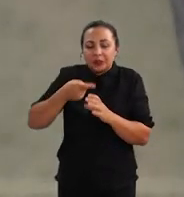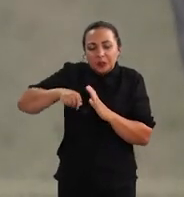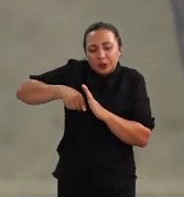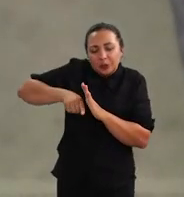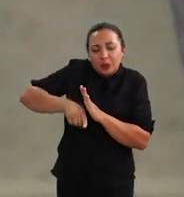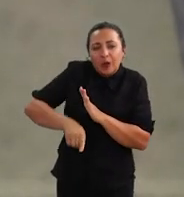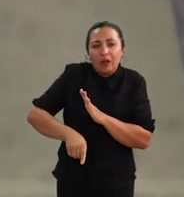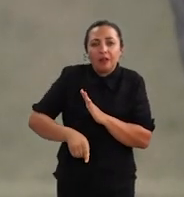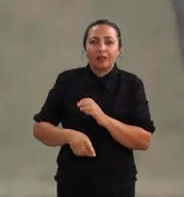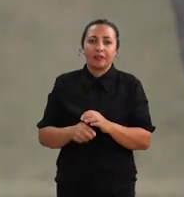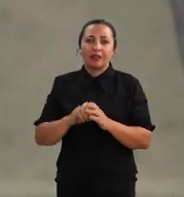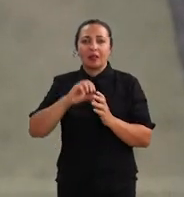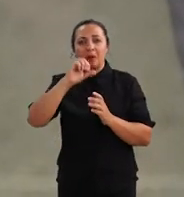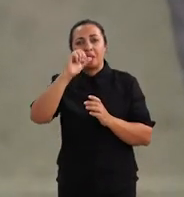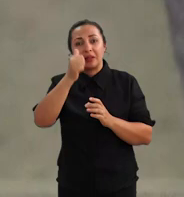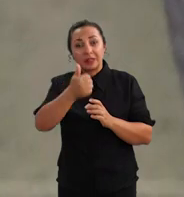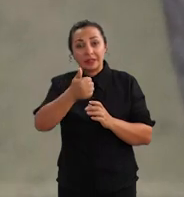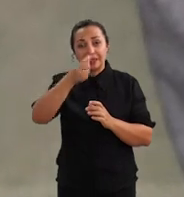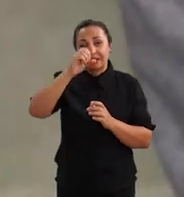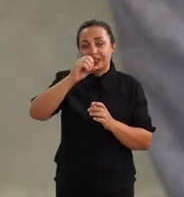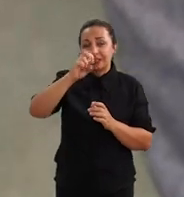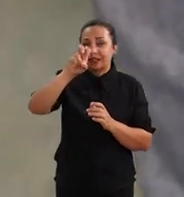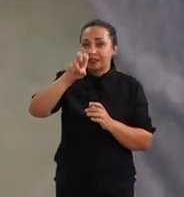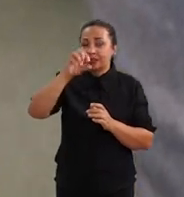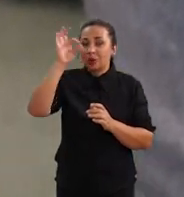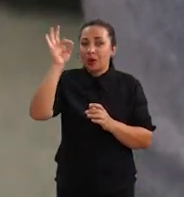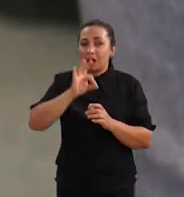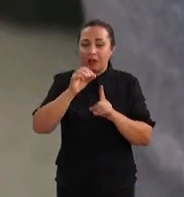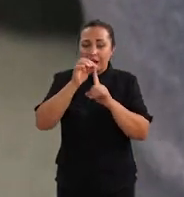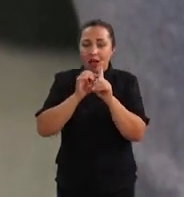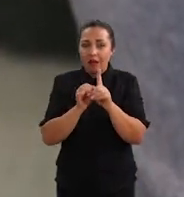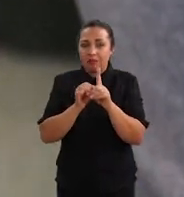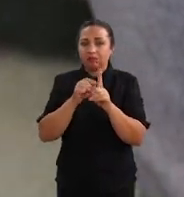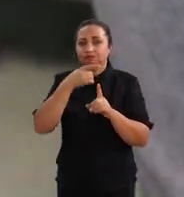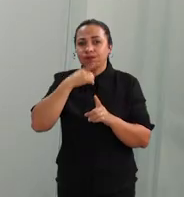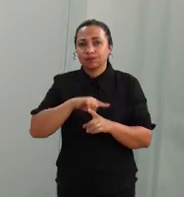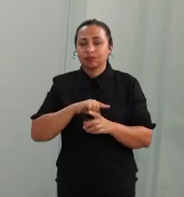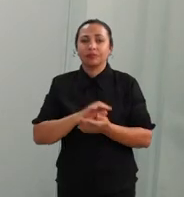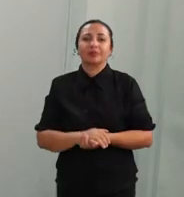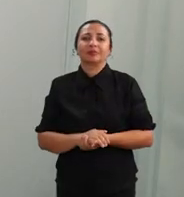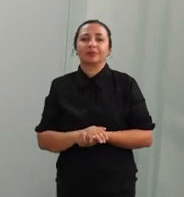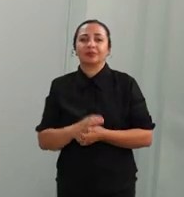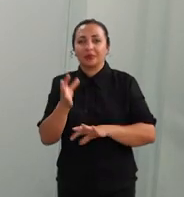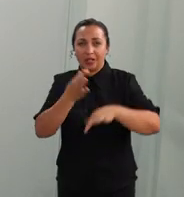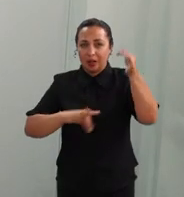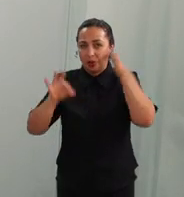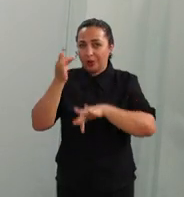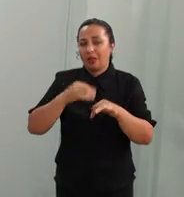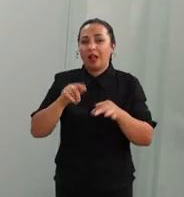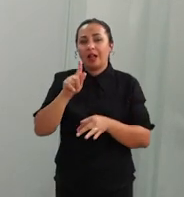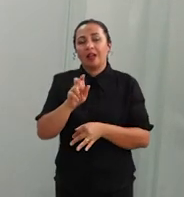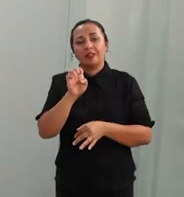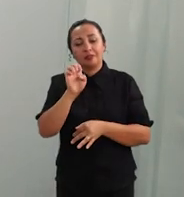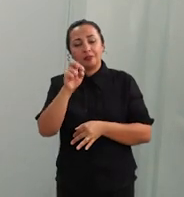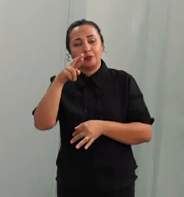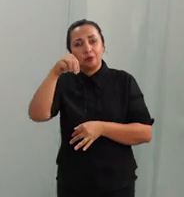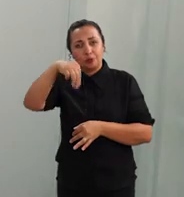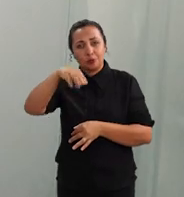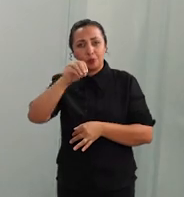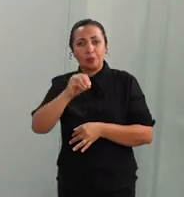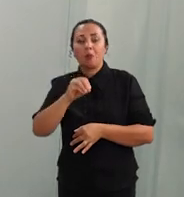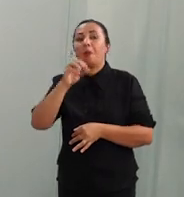água que fica submerso a menos 196 graus. O trabalho acontece no Laboratório de Conservação de Germoplasma Animal,